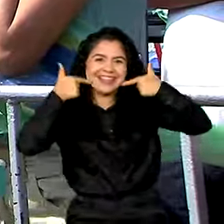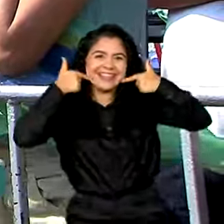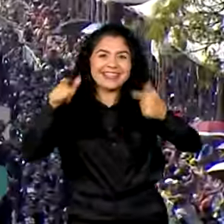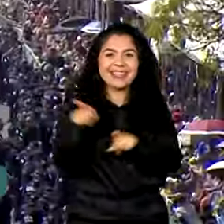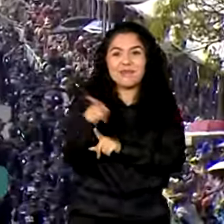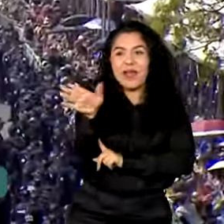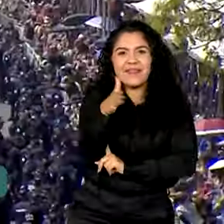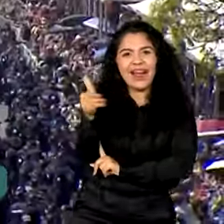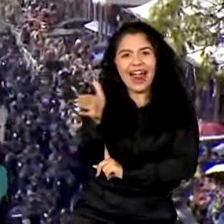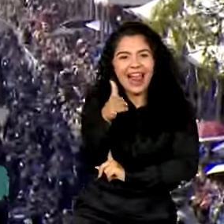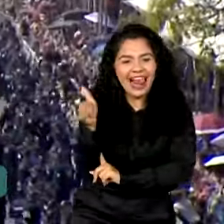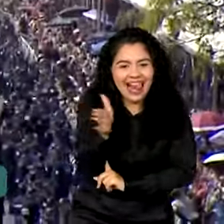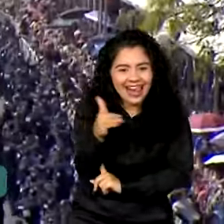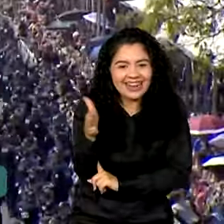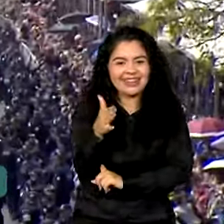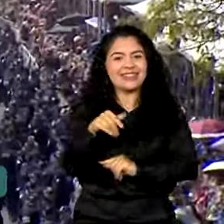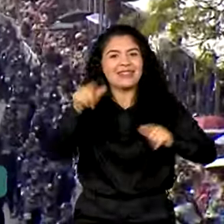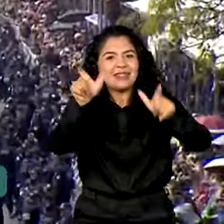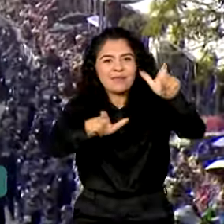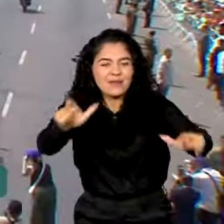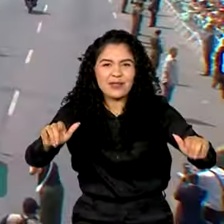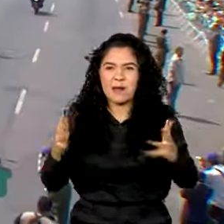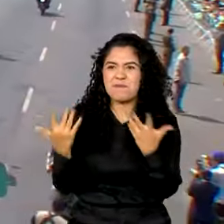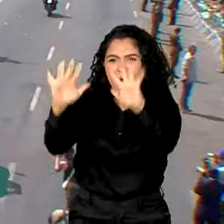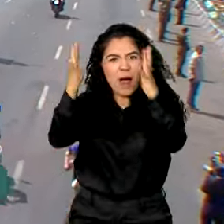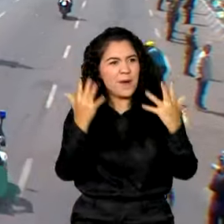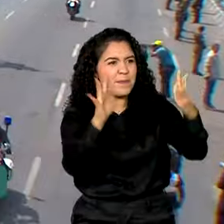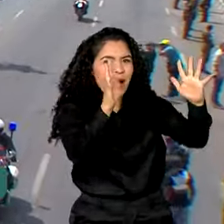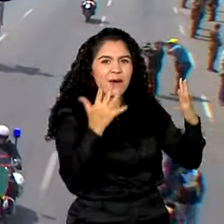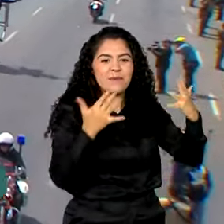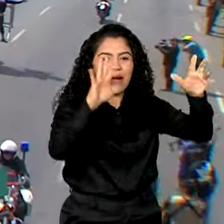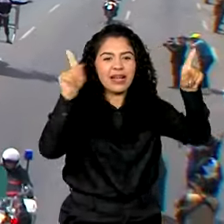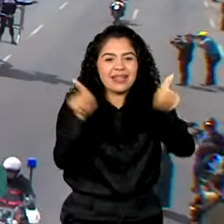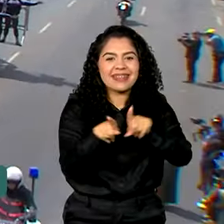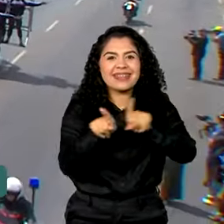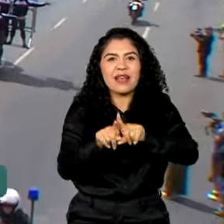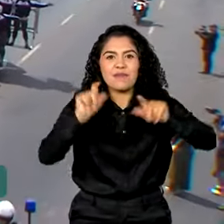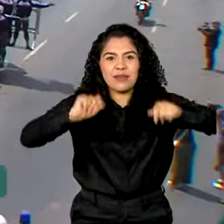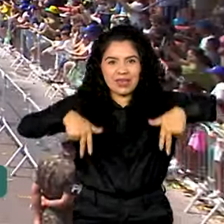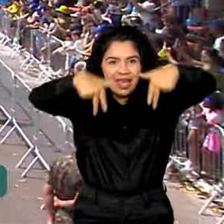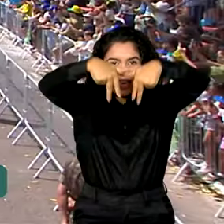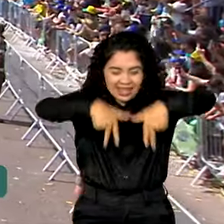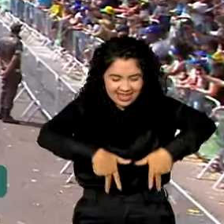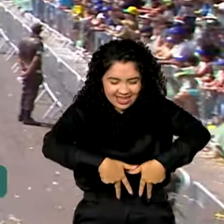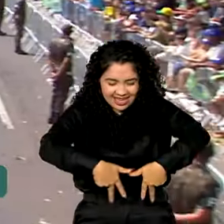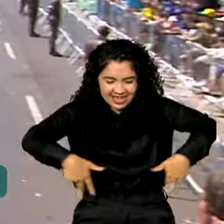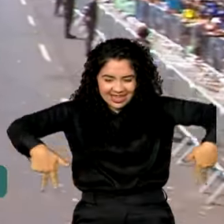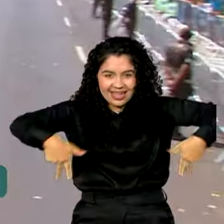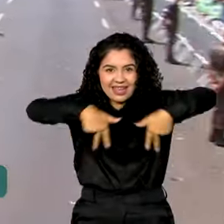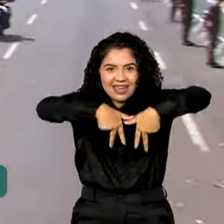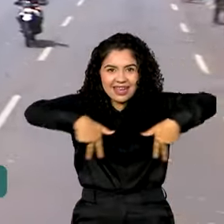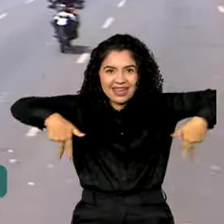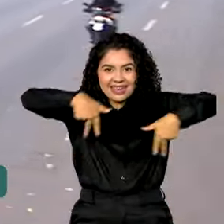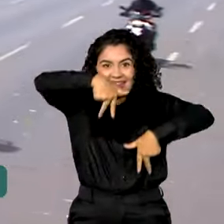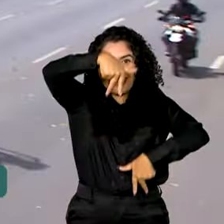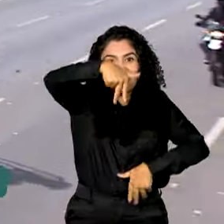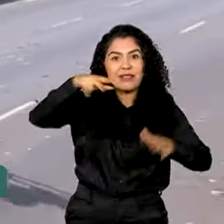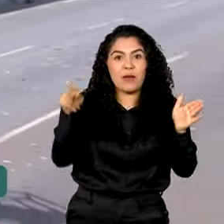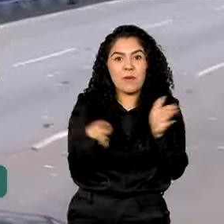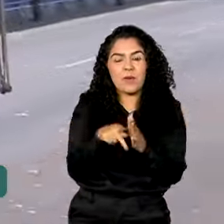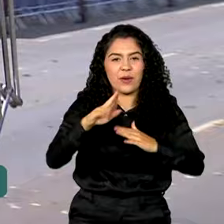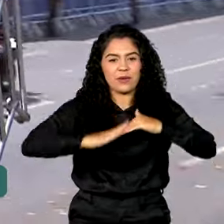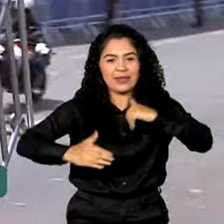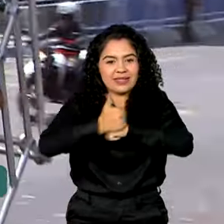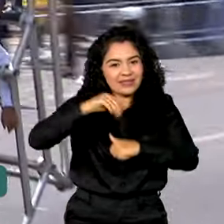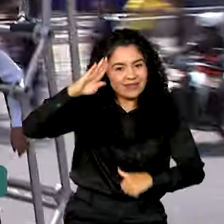mãos, o público aplaudiu também o show da pirâmide humana, formada por 24 integrantes do Batalhão de